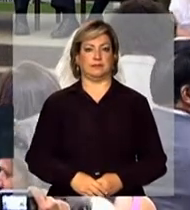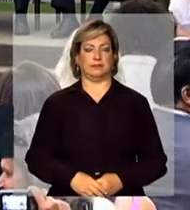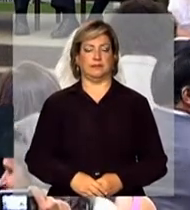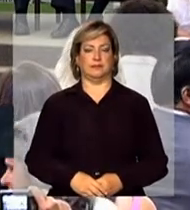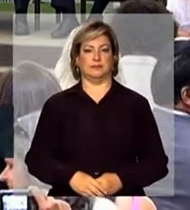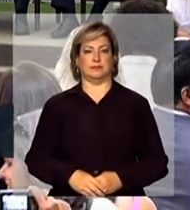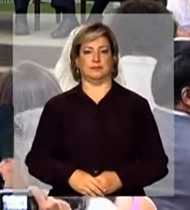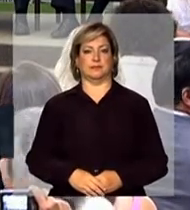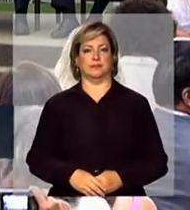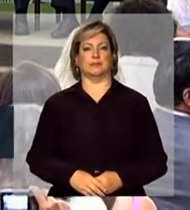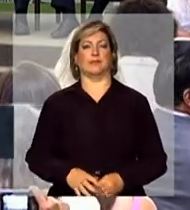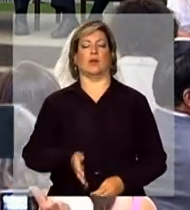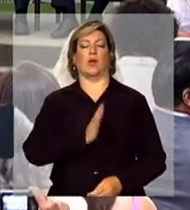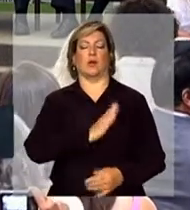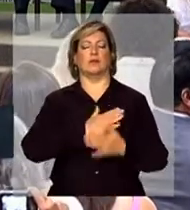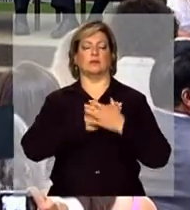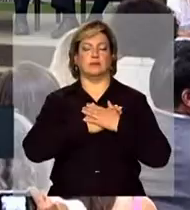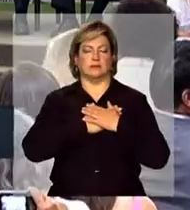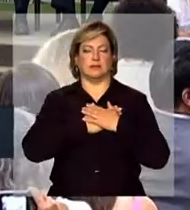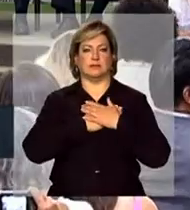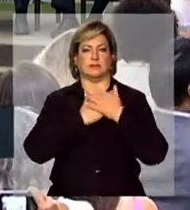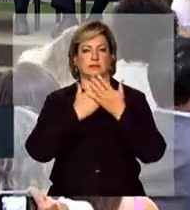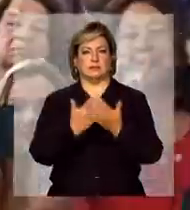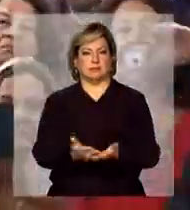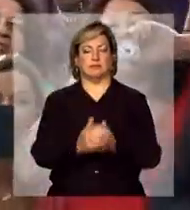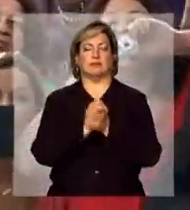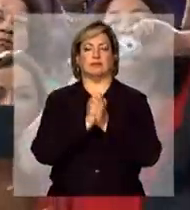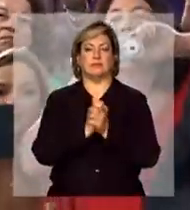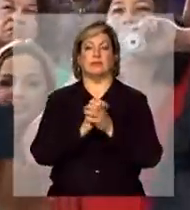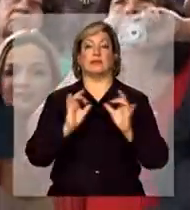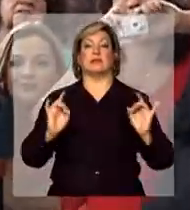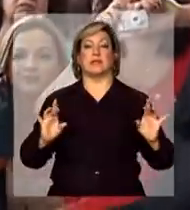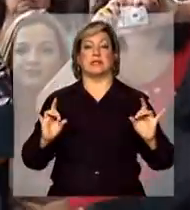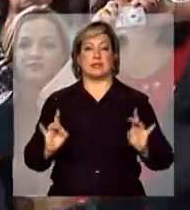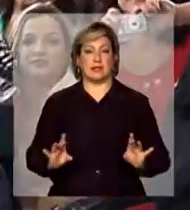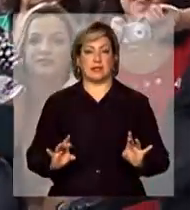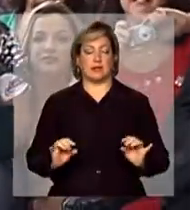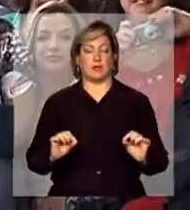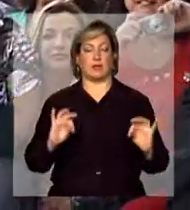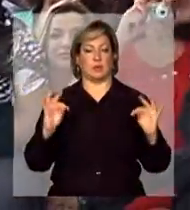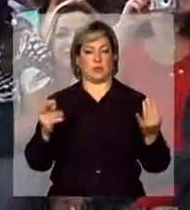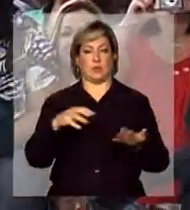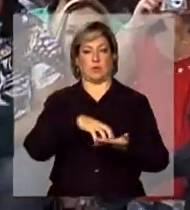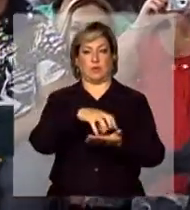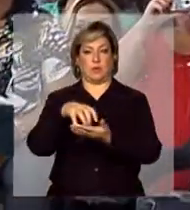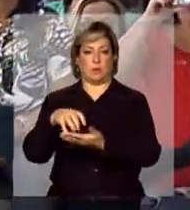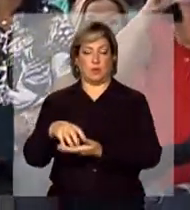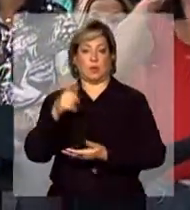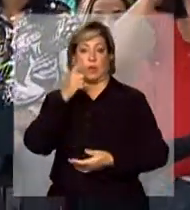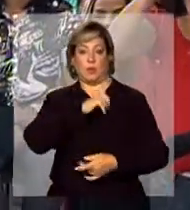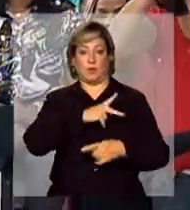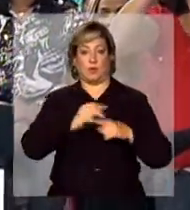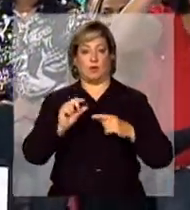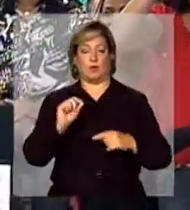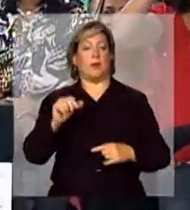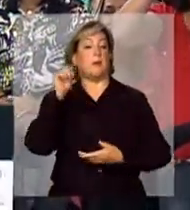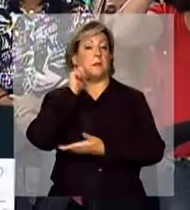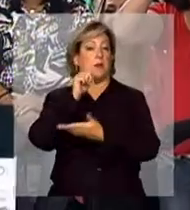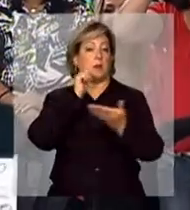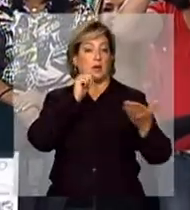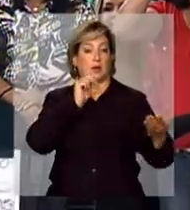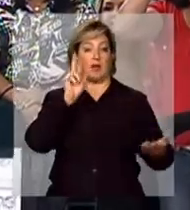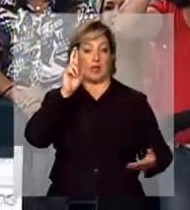Dirijo do fundo do coração uma saudação especial às entidades vencedoras e às mulheres que as